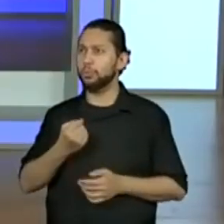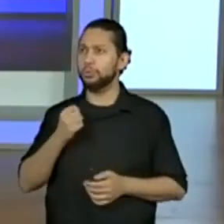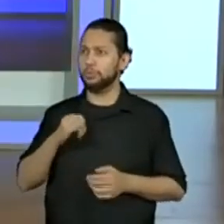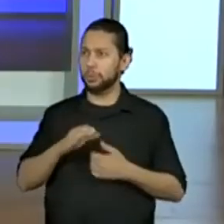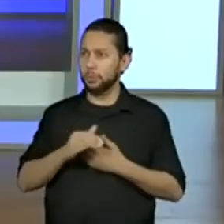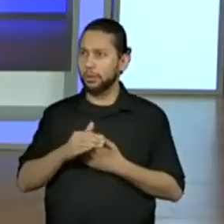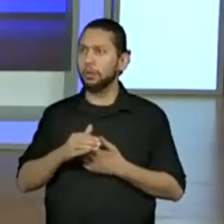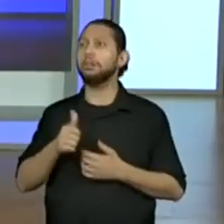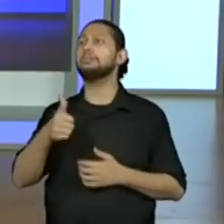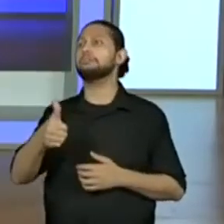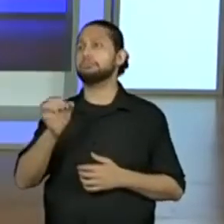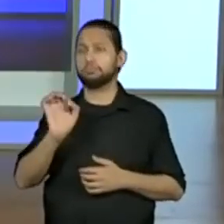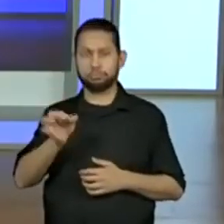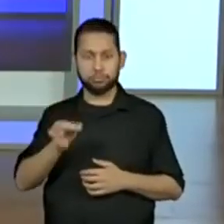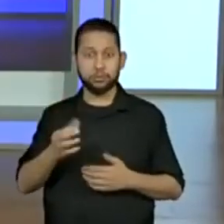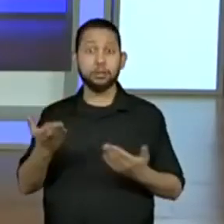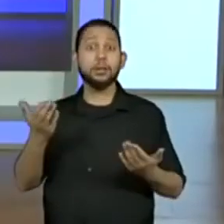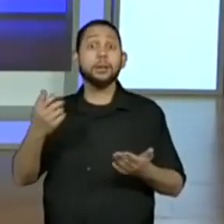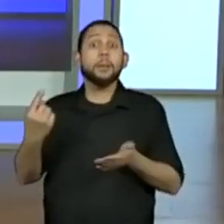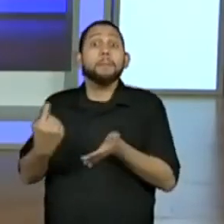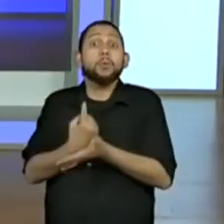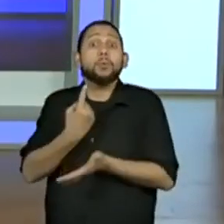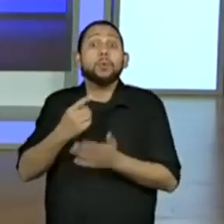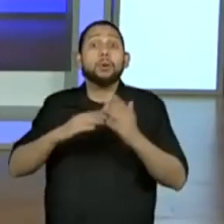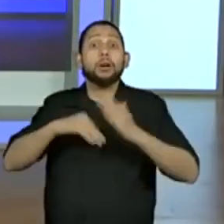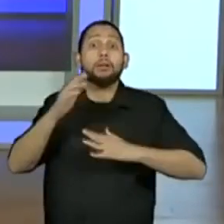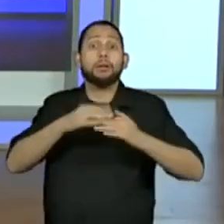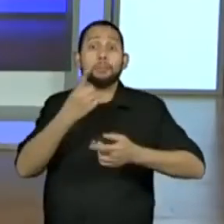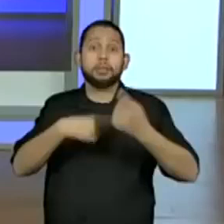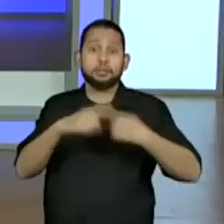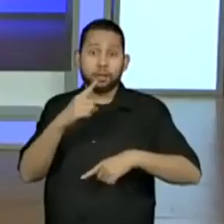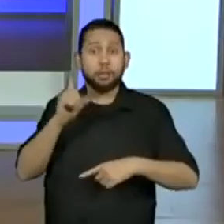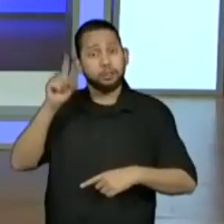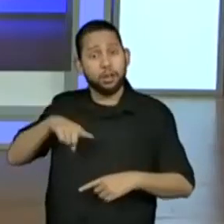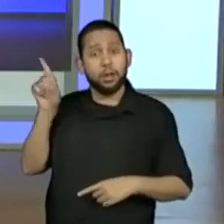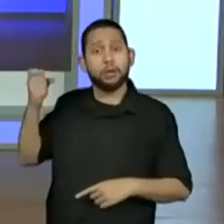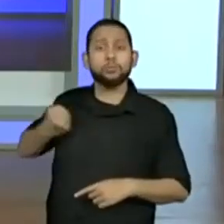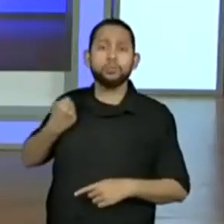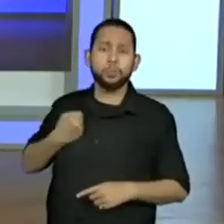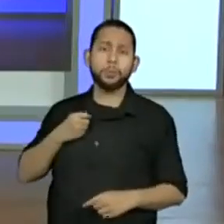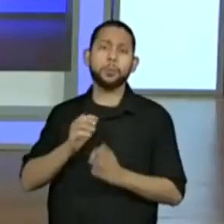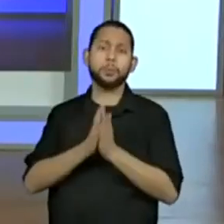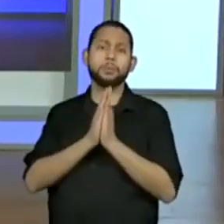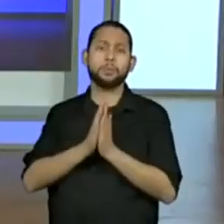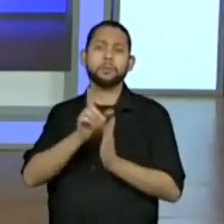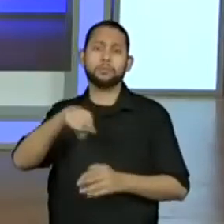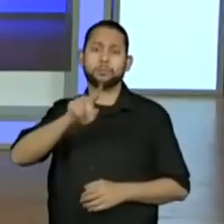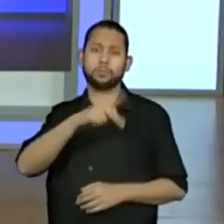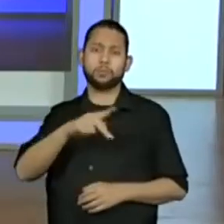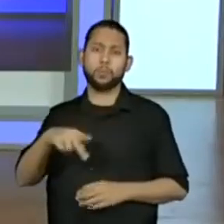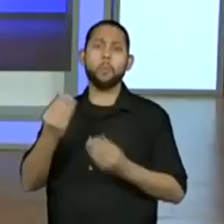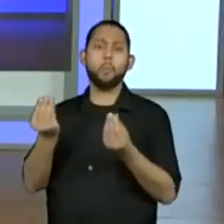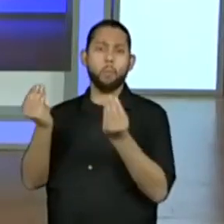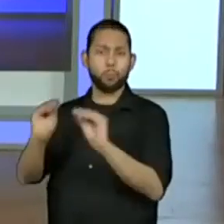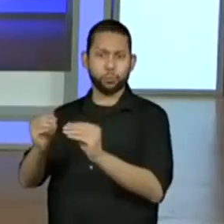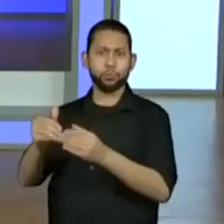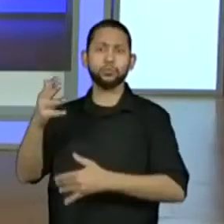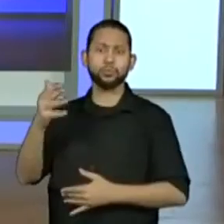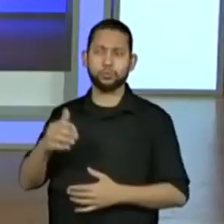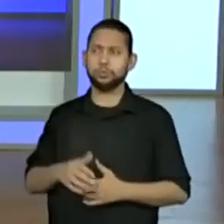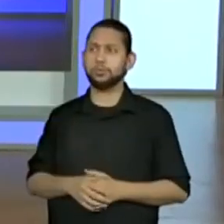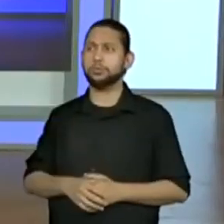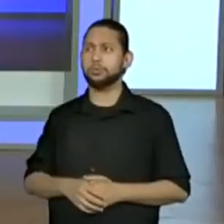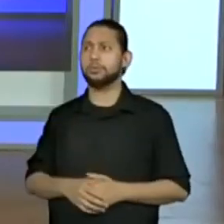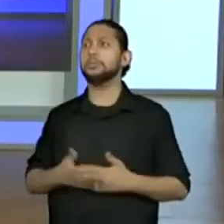o pessoal colocando aí habilidade, muito obrigada aos professores, sempre auxiliando a gente aí. Maria Clara também presente.